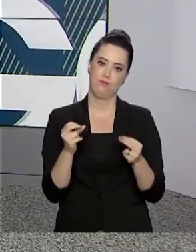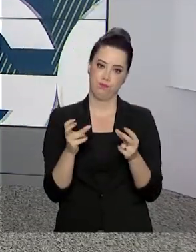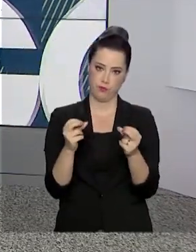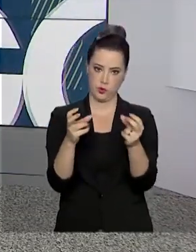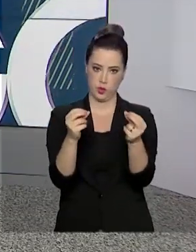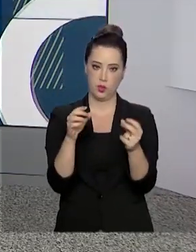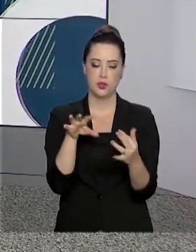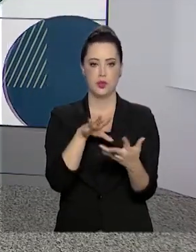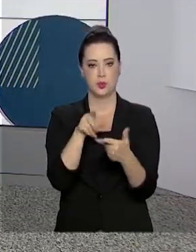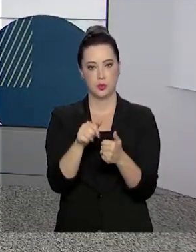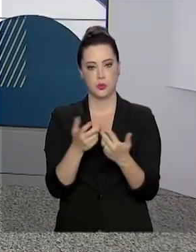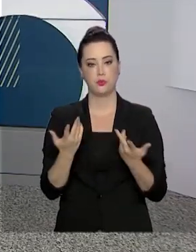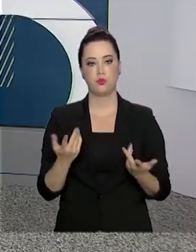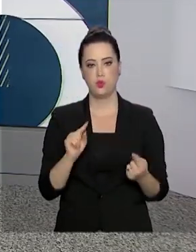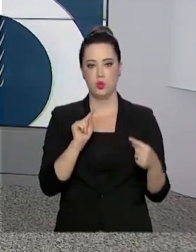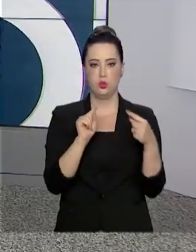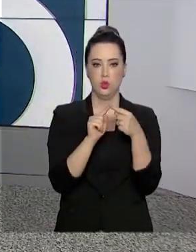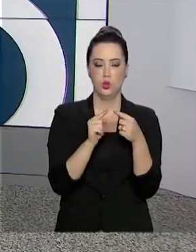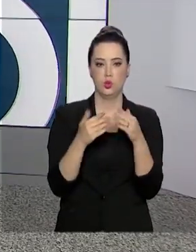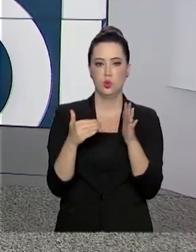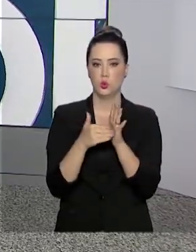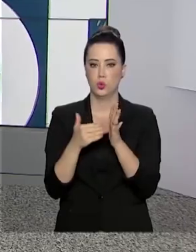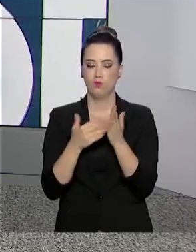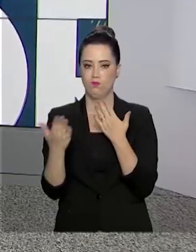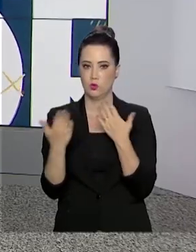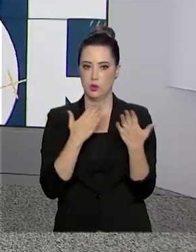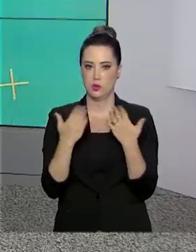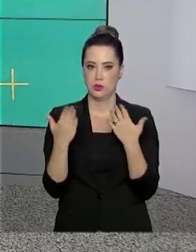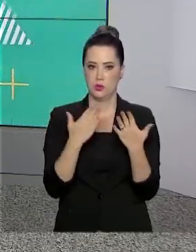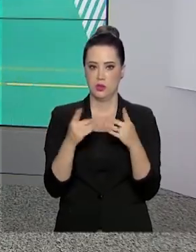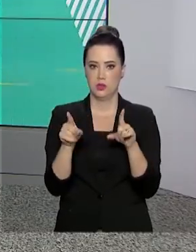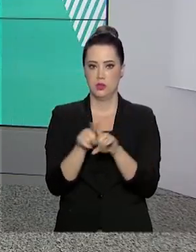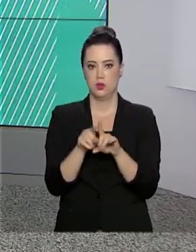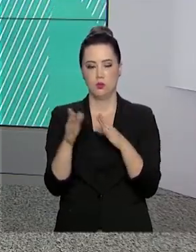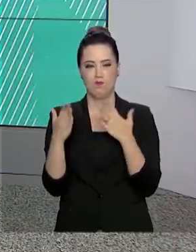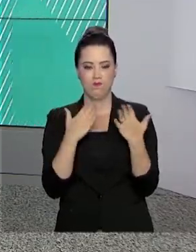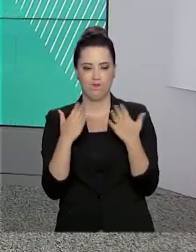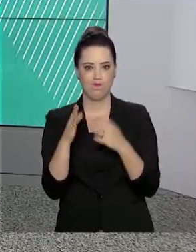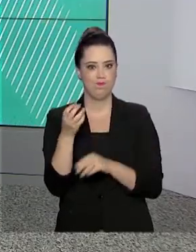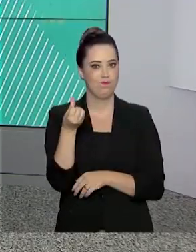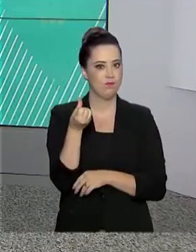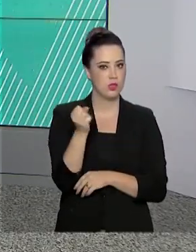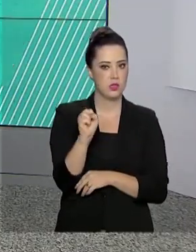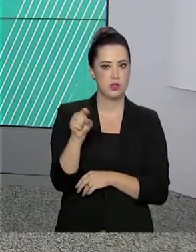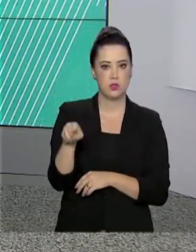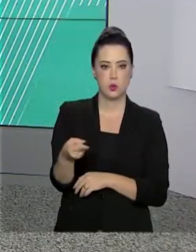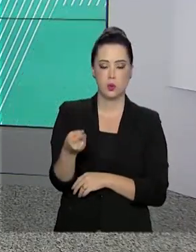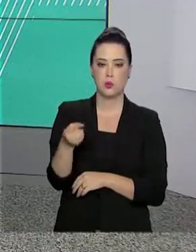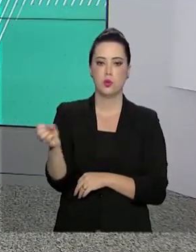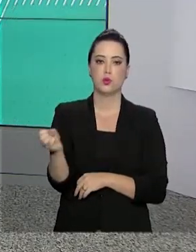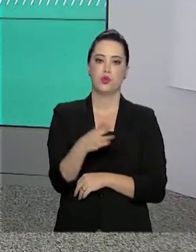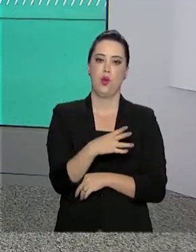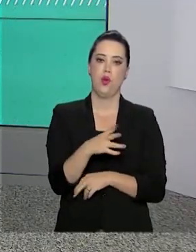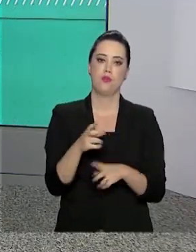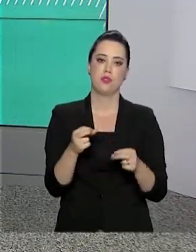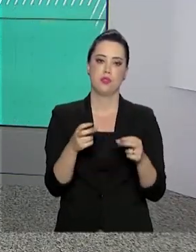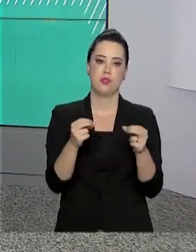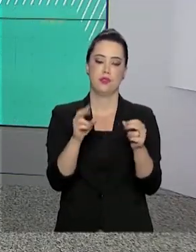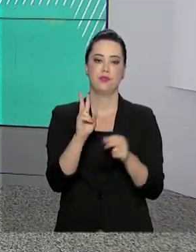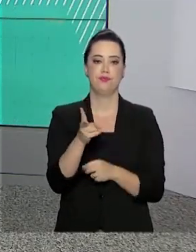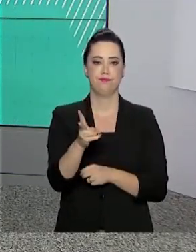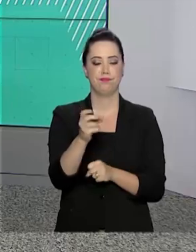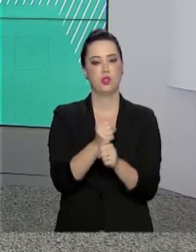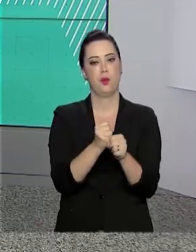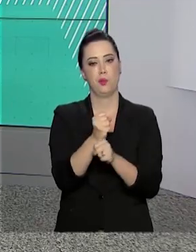balanço do Instituto Nacional do Câncer, cerca de câncer, cerca de 68 mil novos casos foram diagnosticados